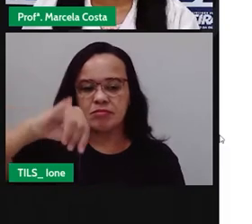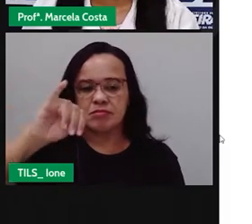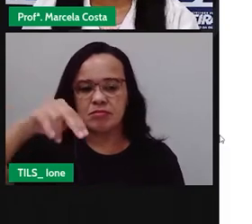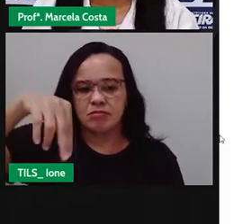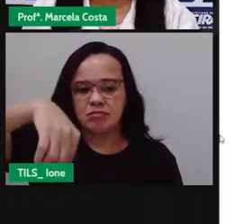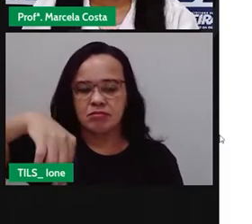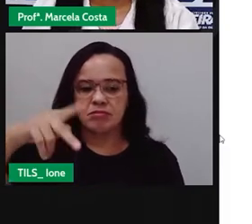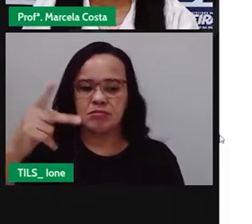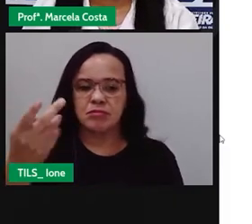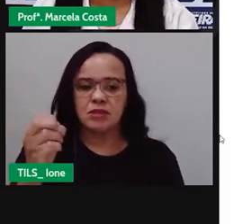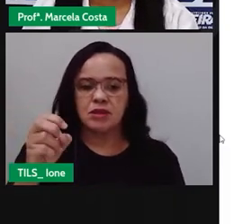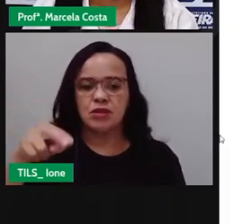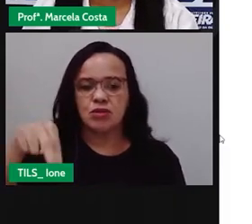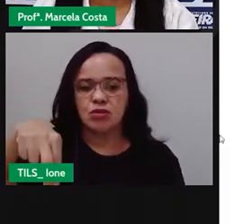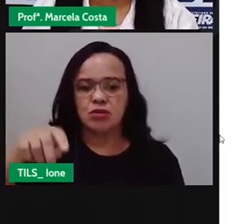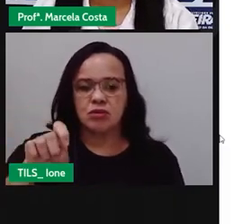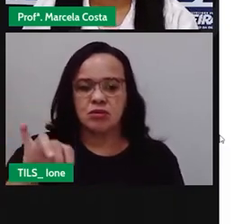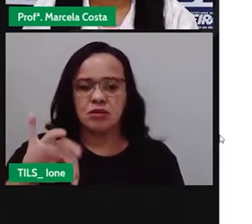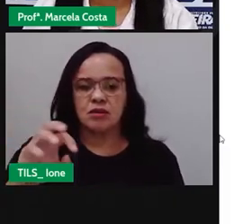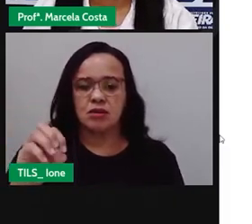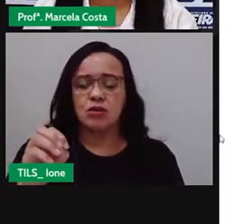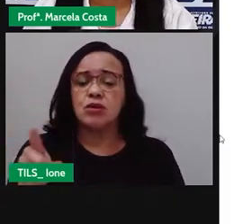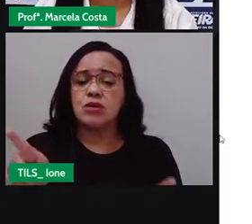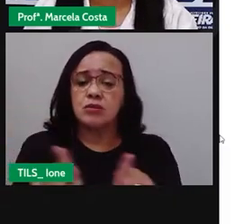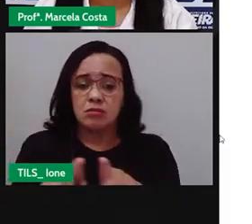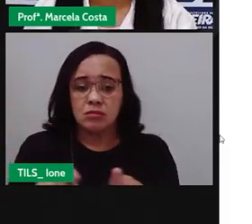Painel Cultura do Nordeste.